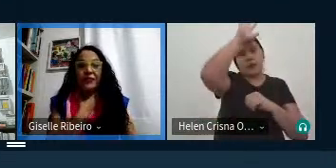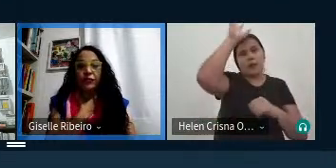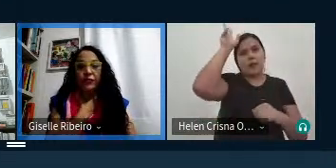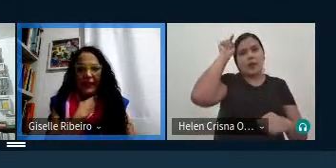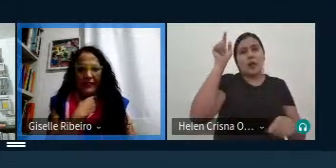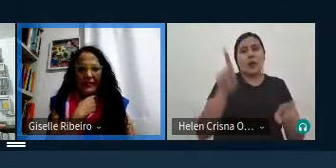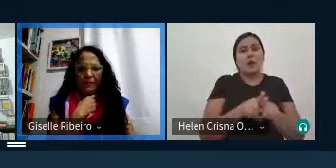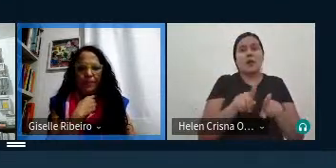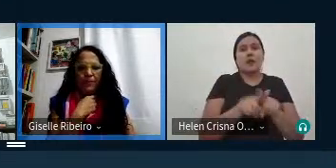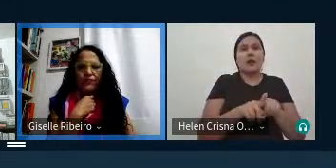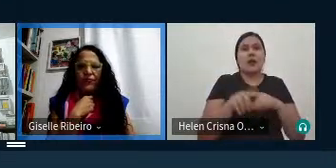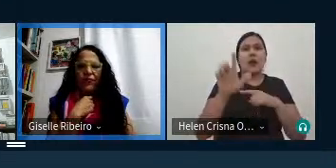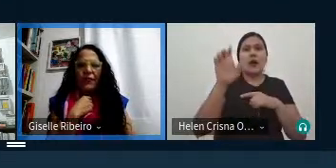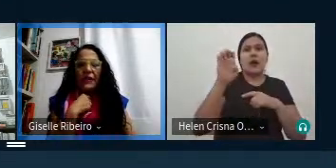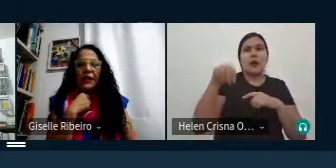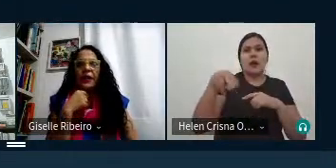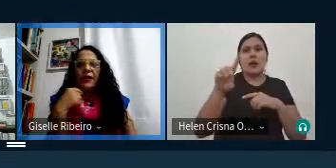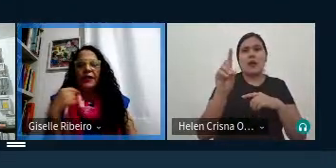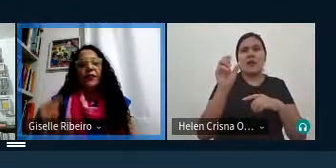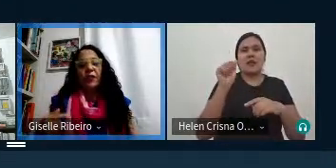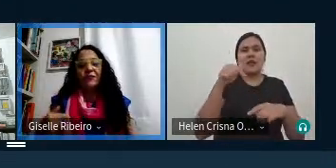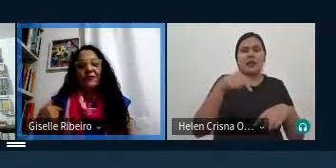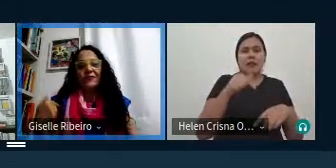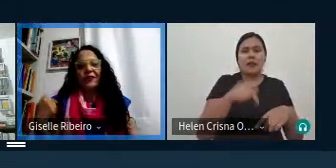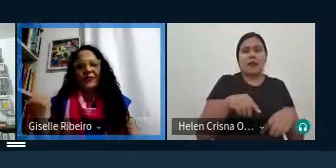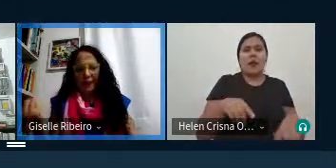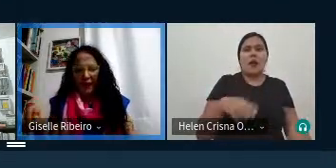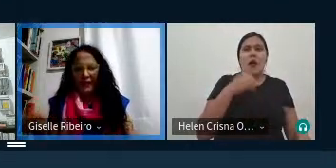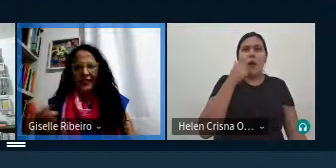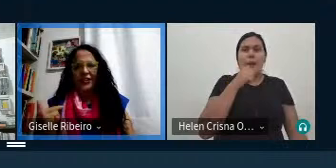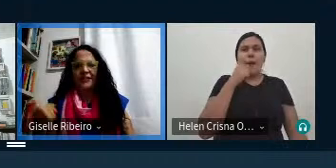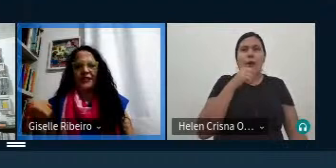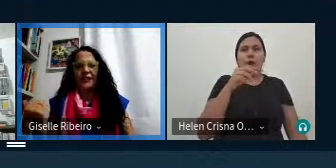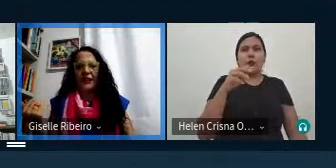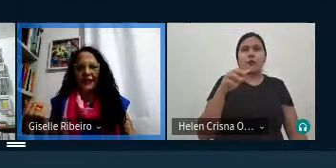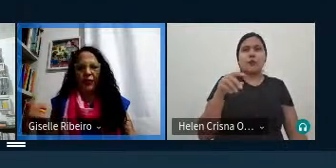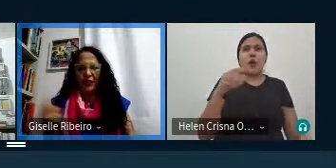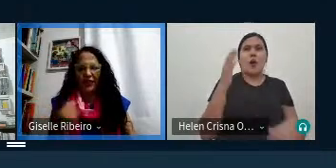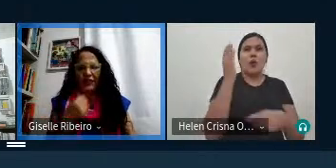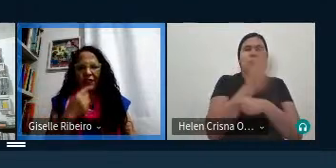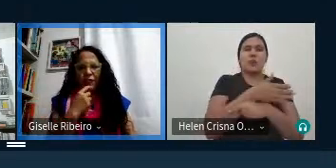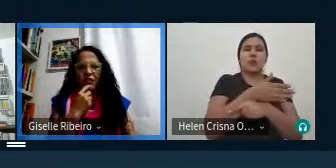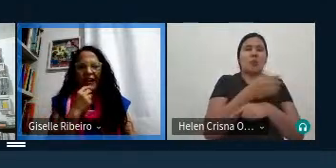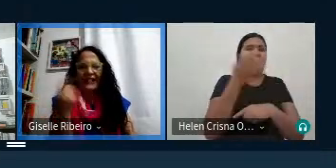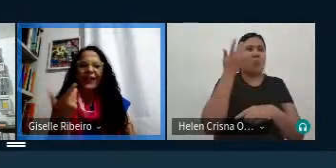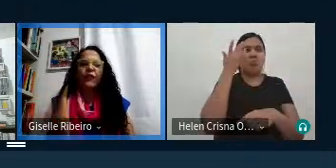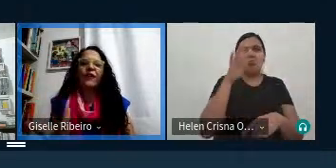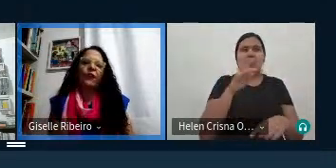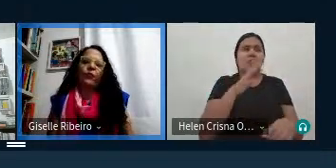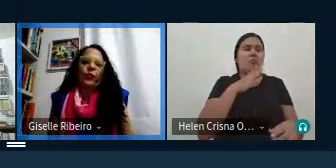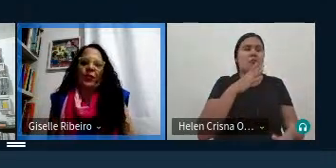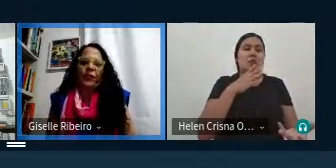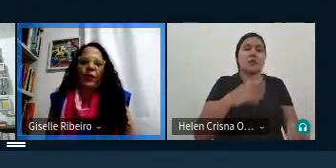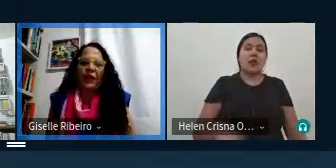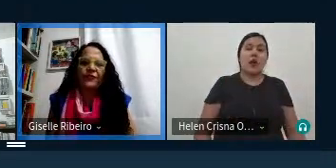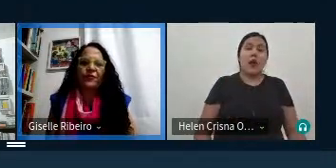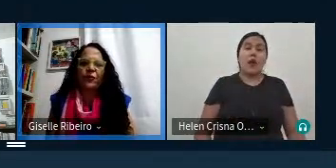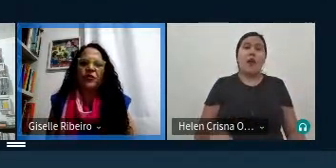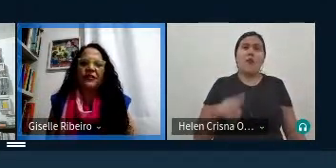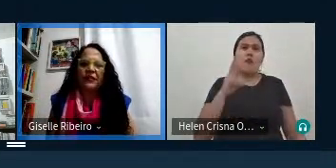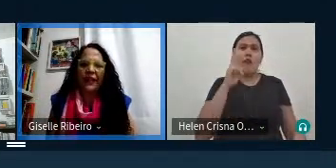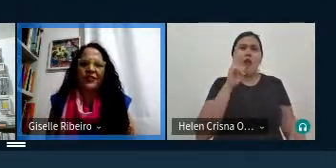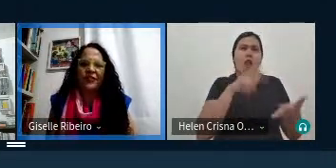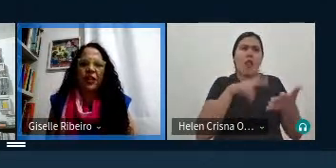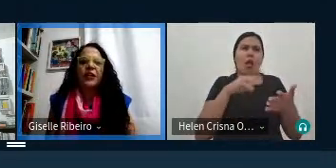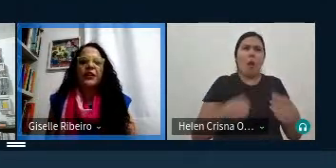que é a moça do táxi e eu não não sabia da existência dessa lenda em outras regiões até que eu fui ler um poema do